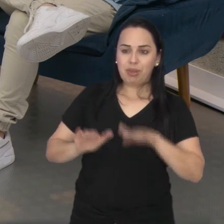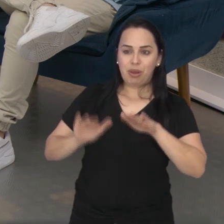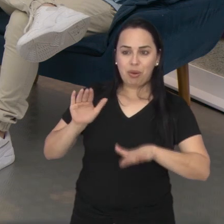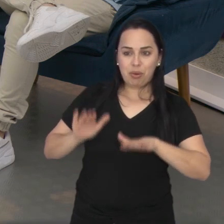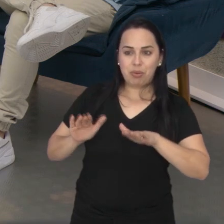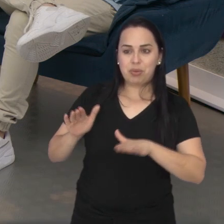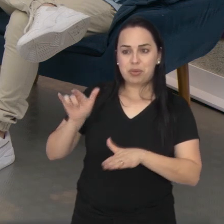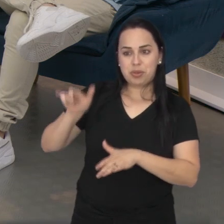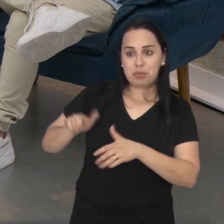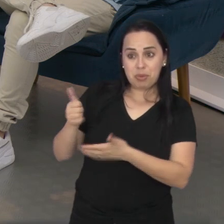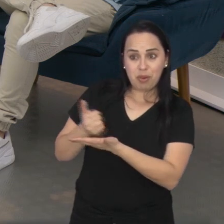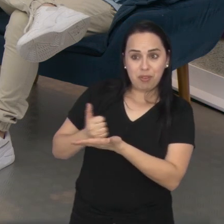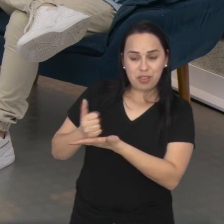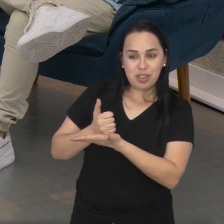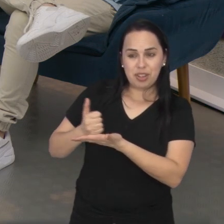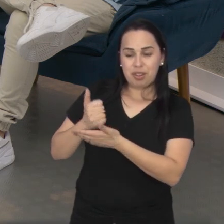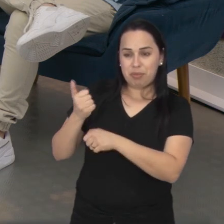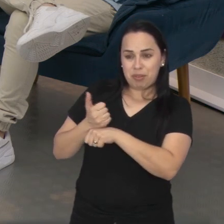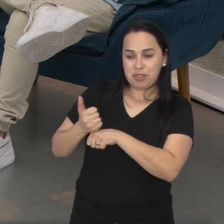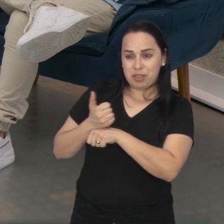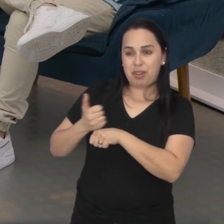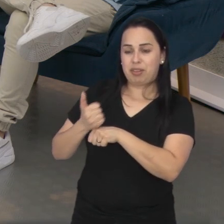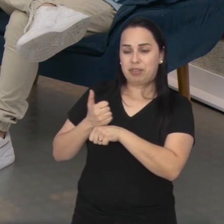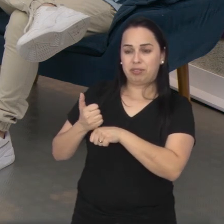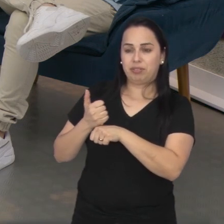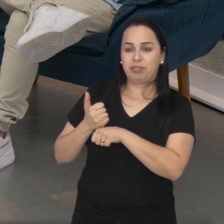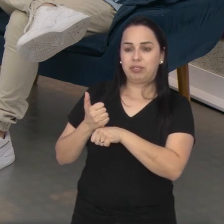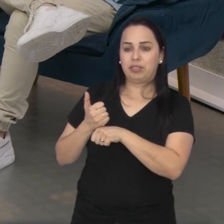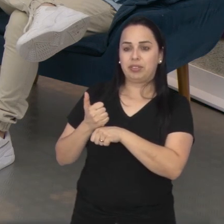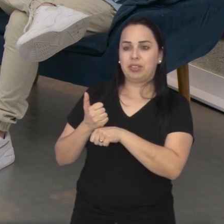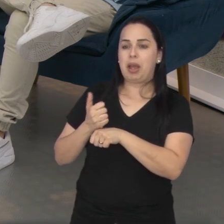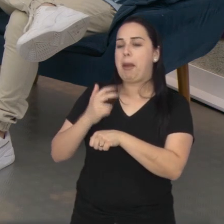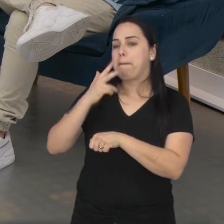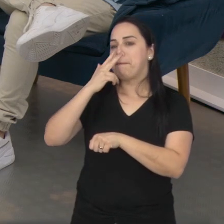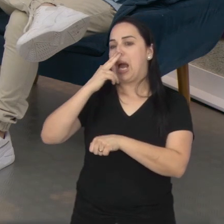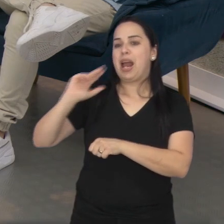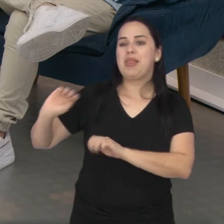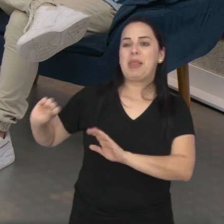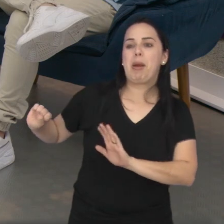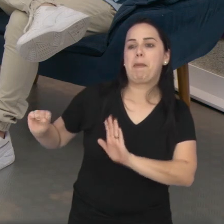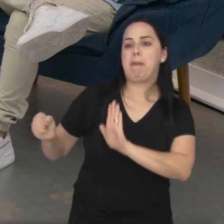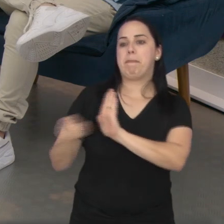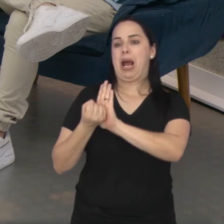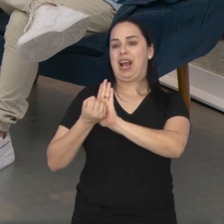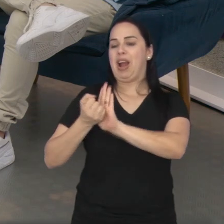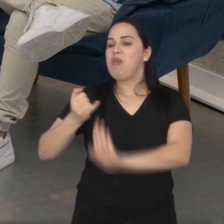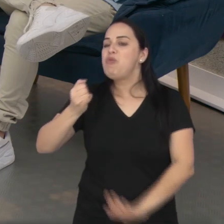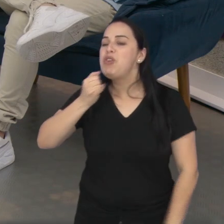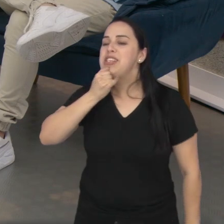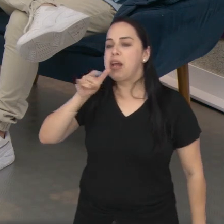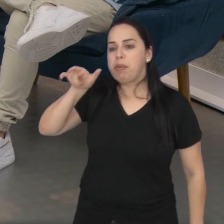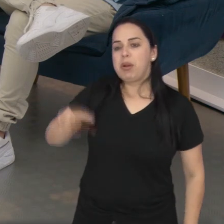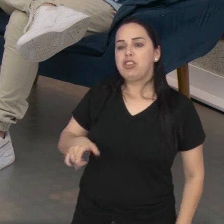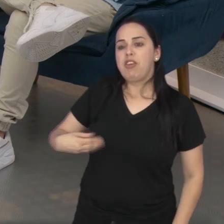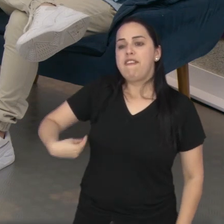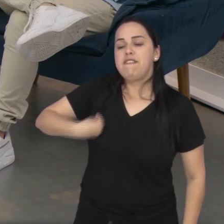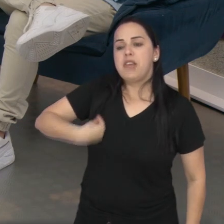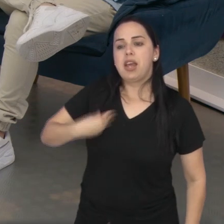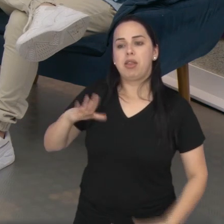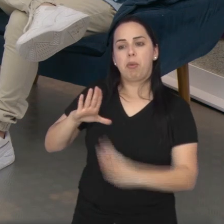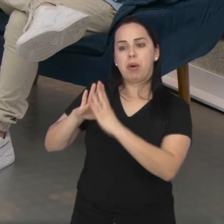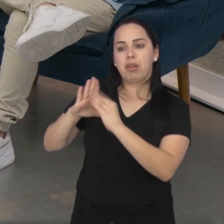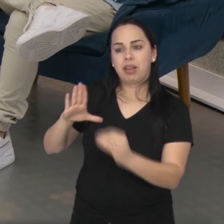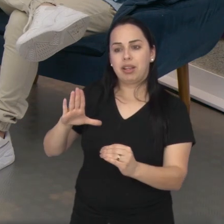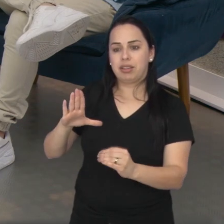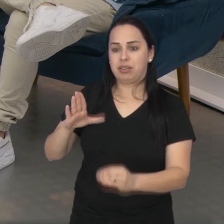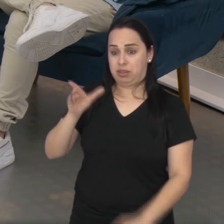o profissional de educação física, ele vira um símbolo, né? Um exemplo para o aluno. Eu falo